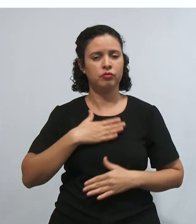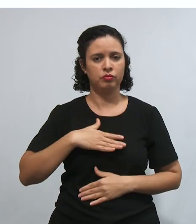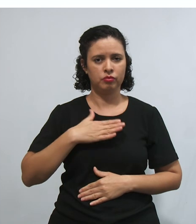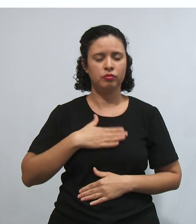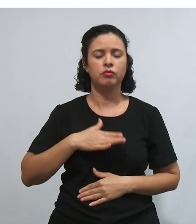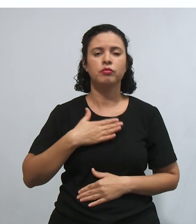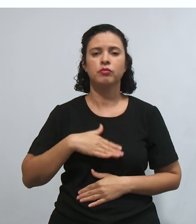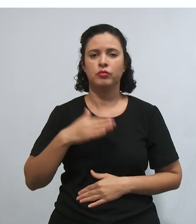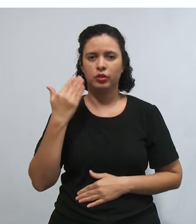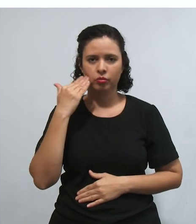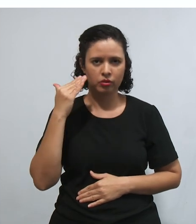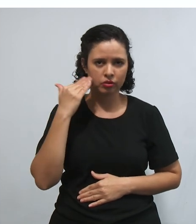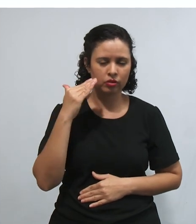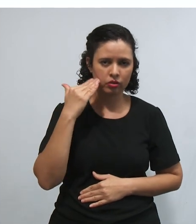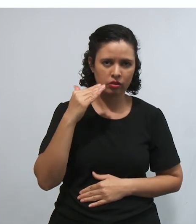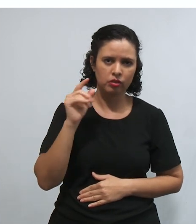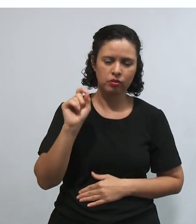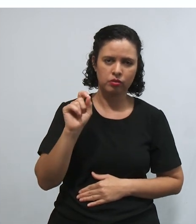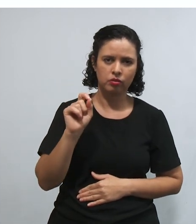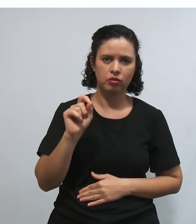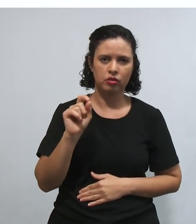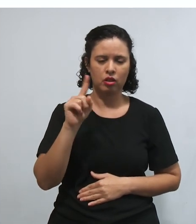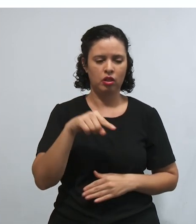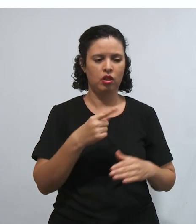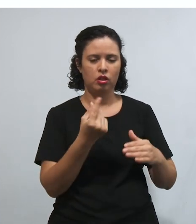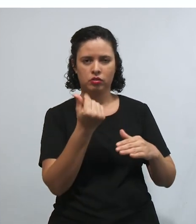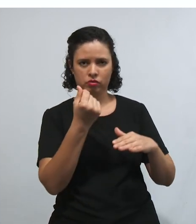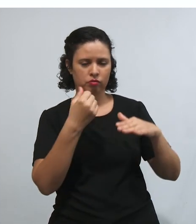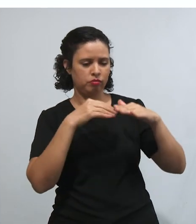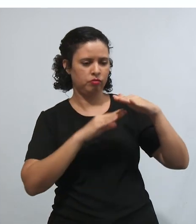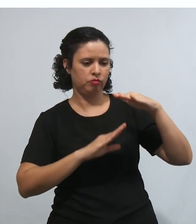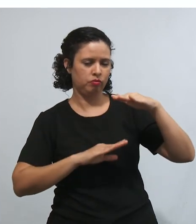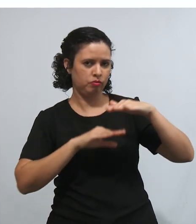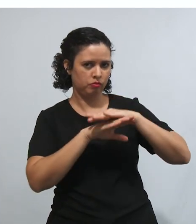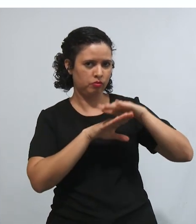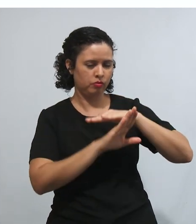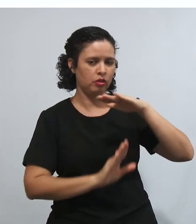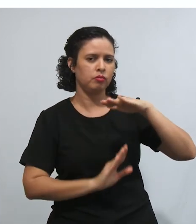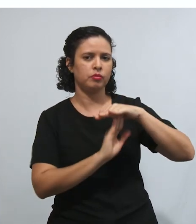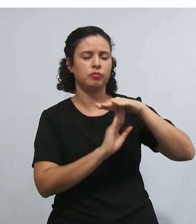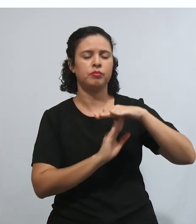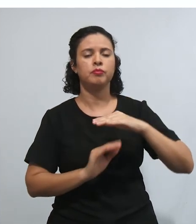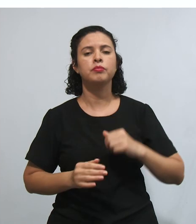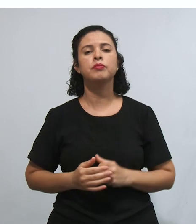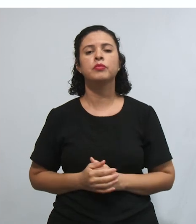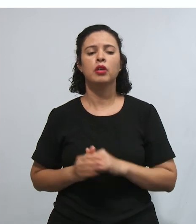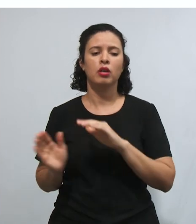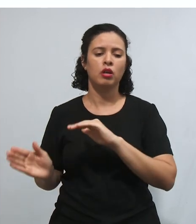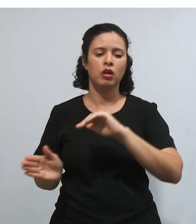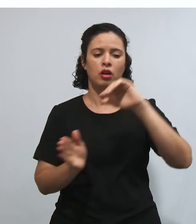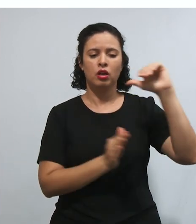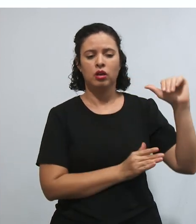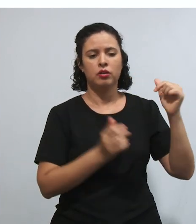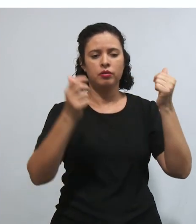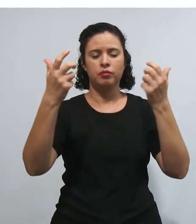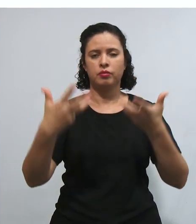bem tranquilo o entendimento a respeito da reserva do possível? Pronto. Vamos falar um pouquinho sobre